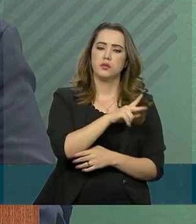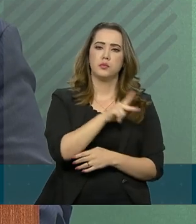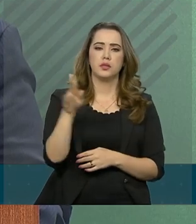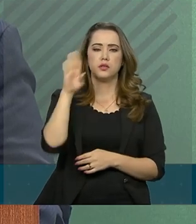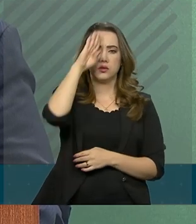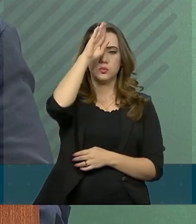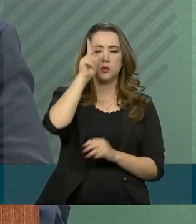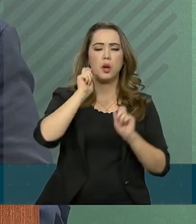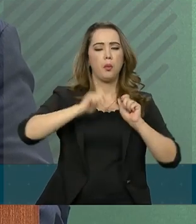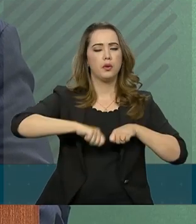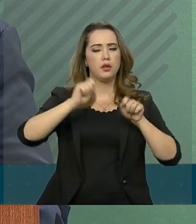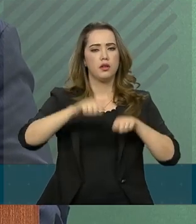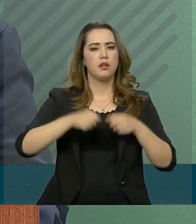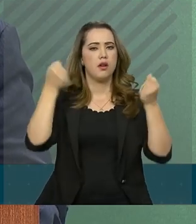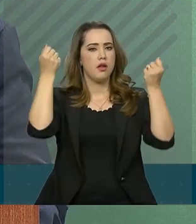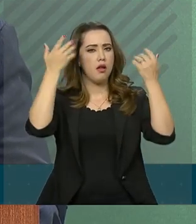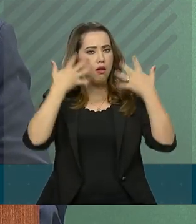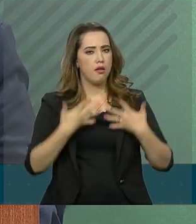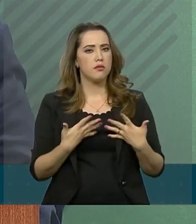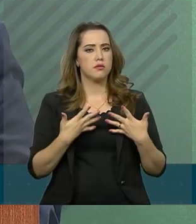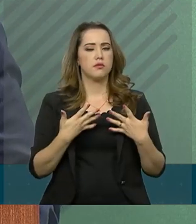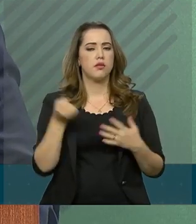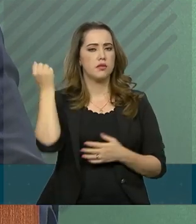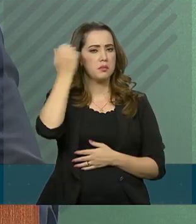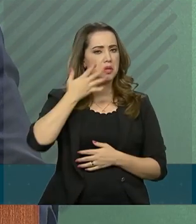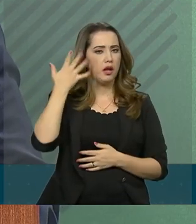melhor condição de expor a sua opinião.